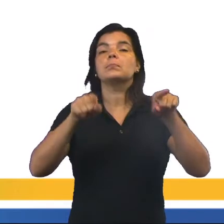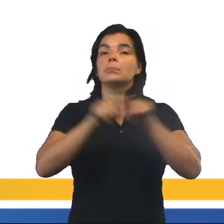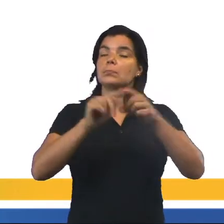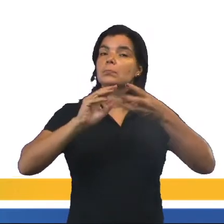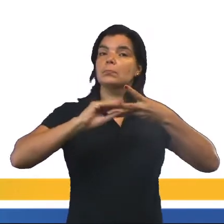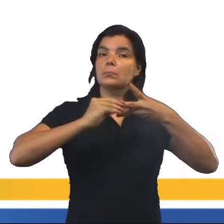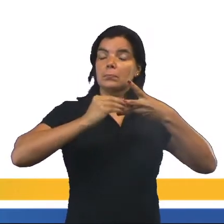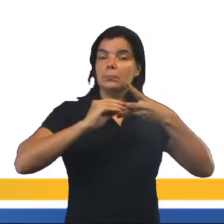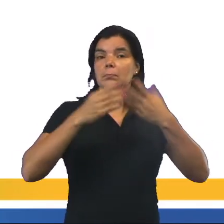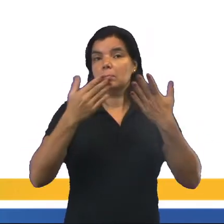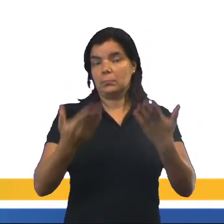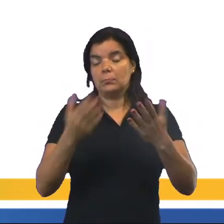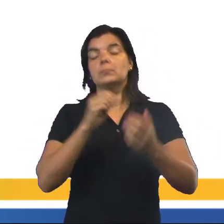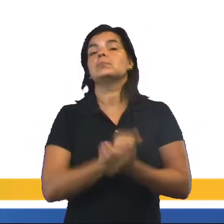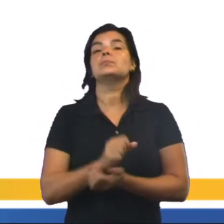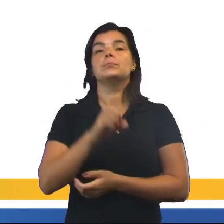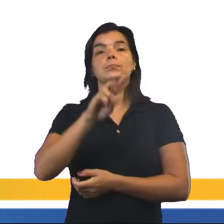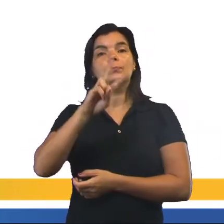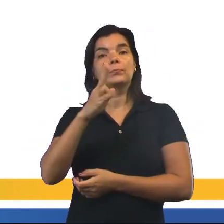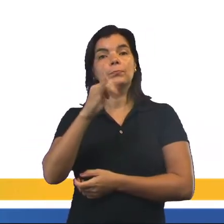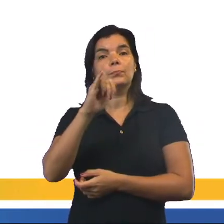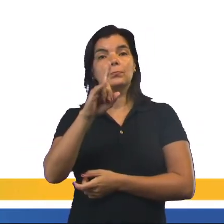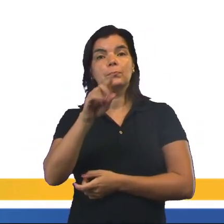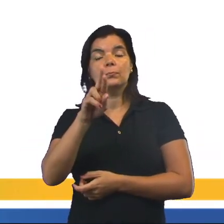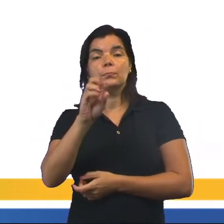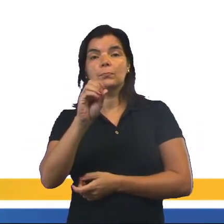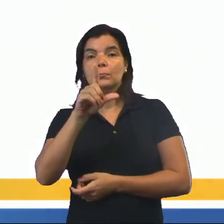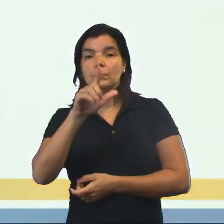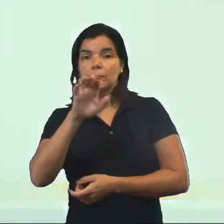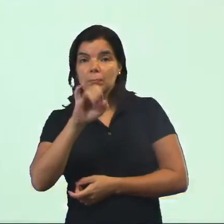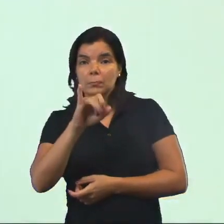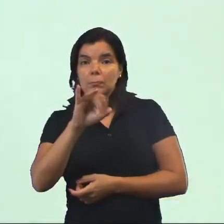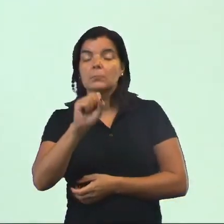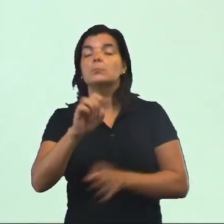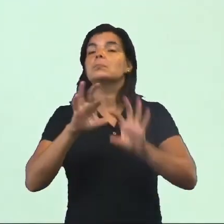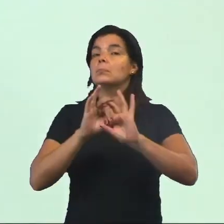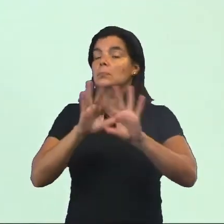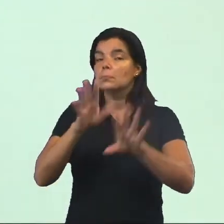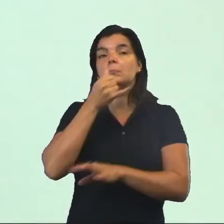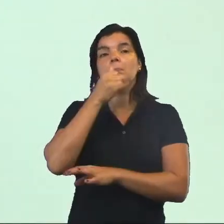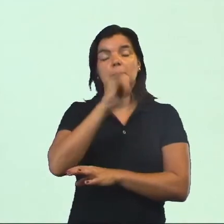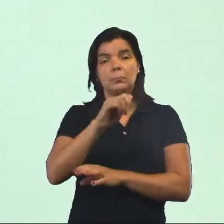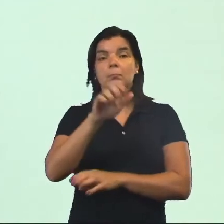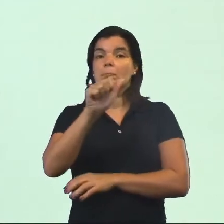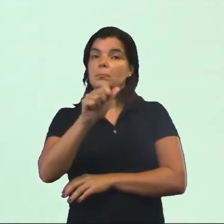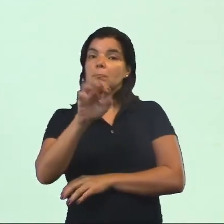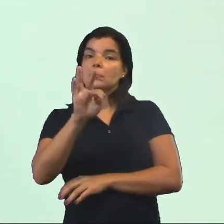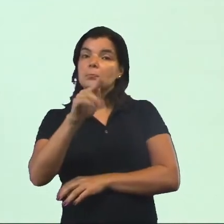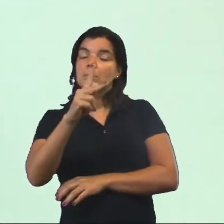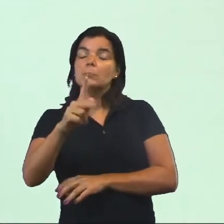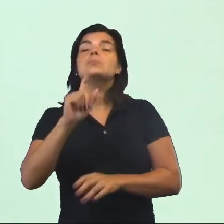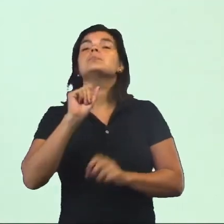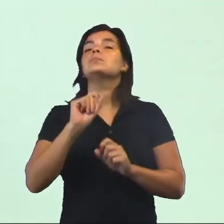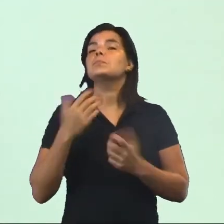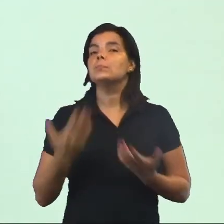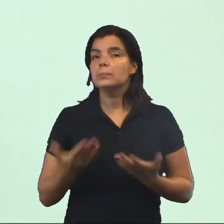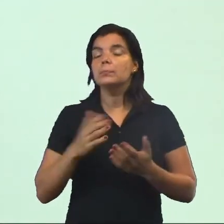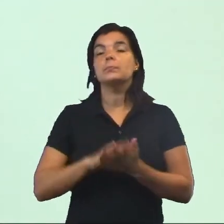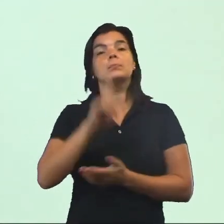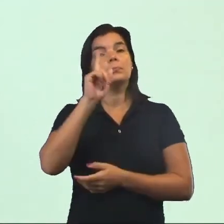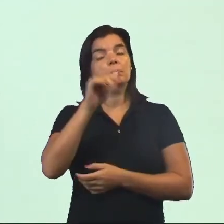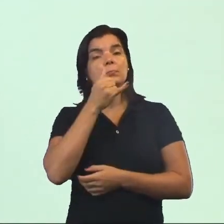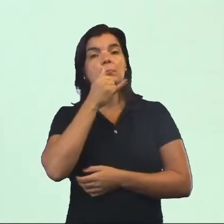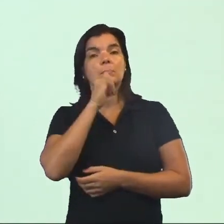as células, uma vez que a sua hidrólise libera muita energia, tá? Então, ATP, basicamente, ATP é